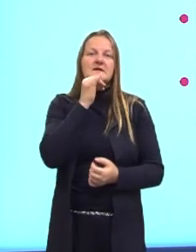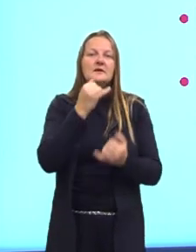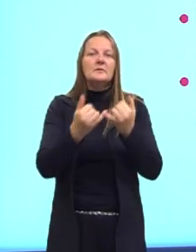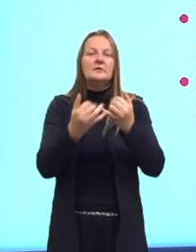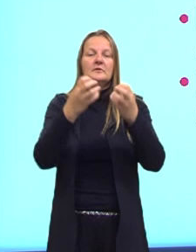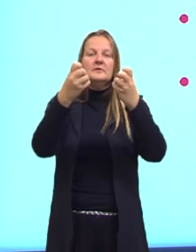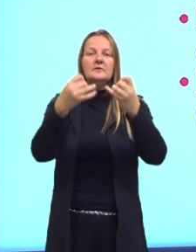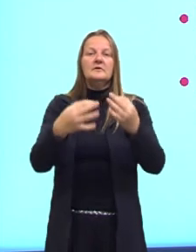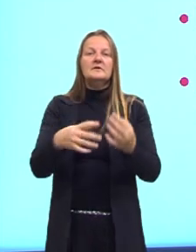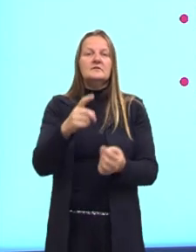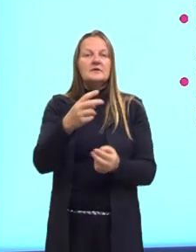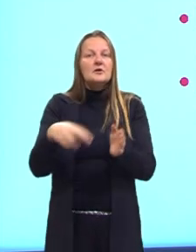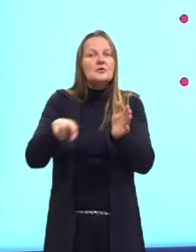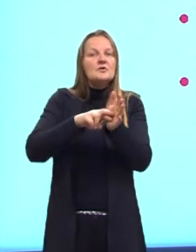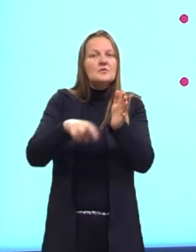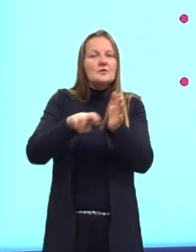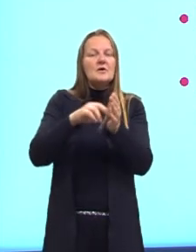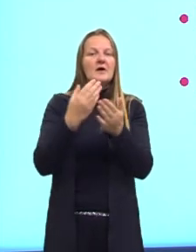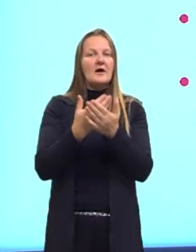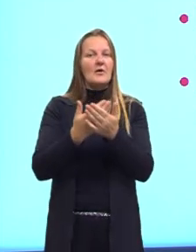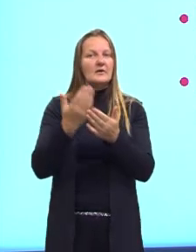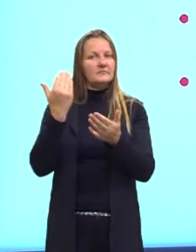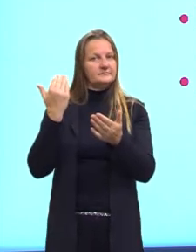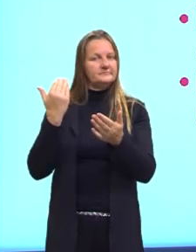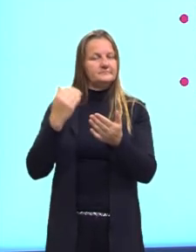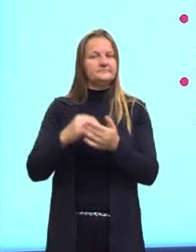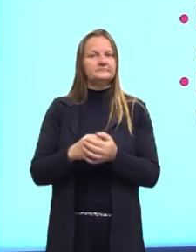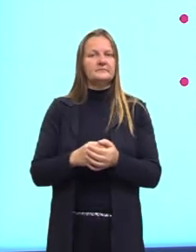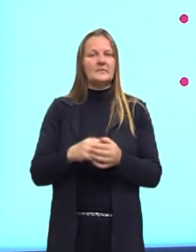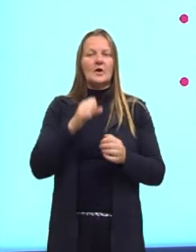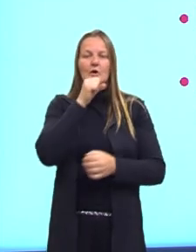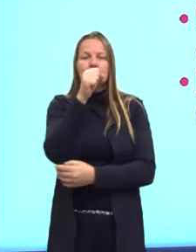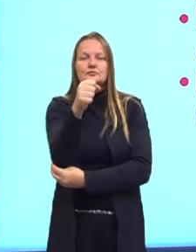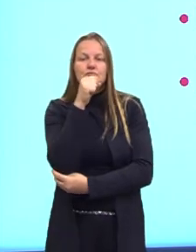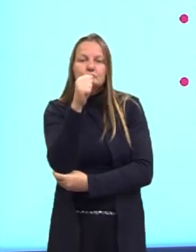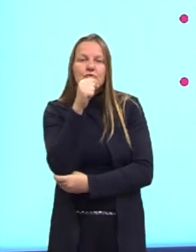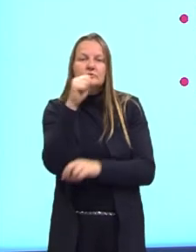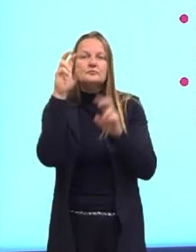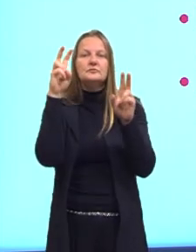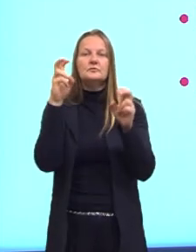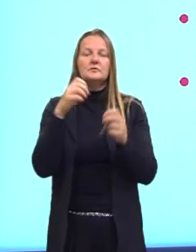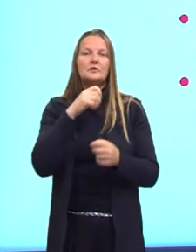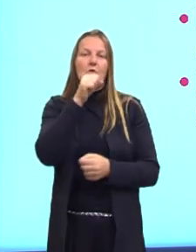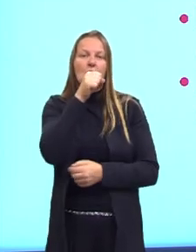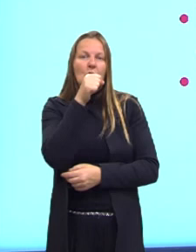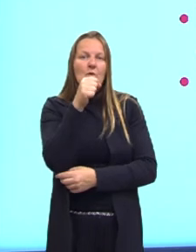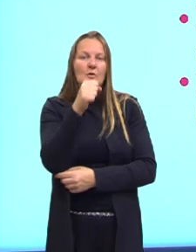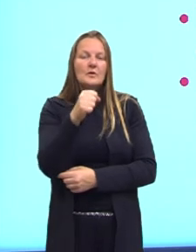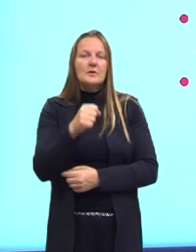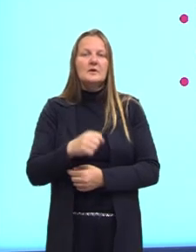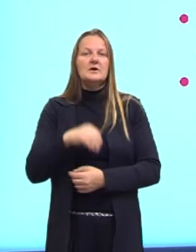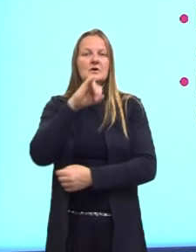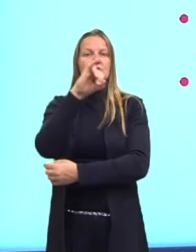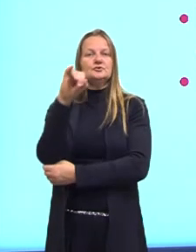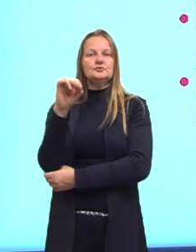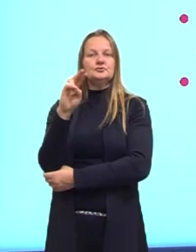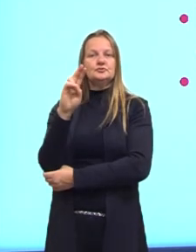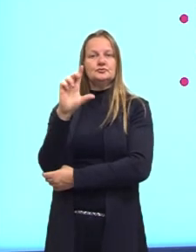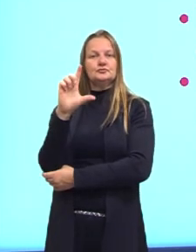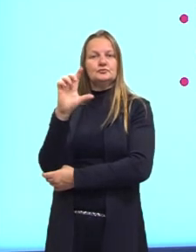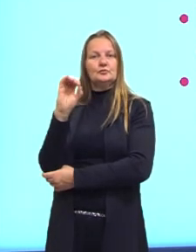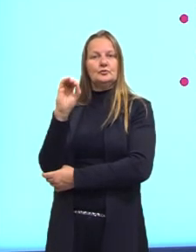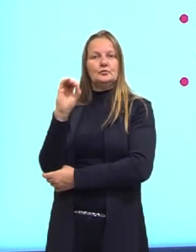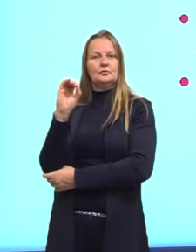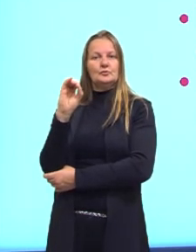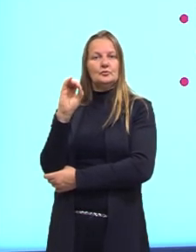por exemplo, se vocês se tomarem a aula anterior, onde eu falo sobre o jornalismo, eu trago a imagem de Júlio César. Então,